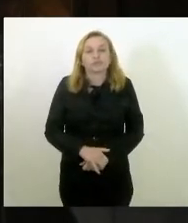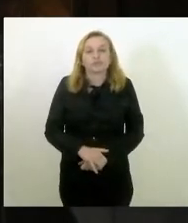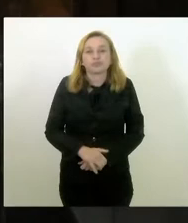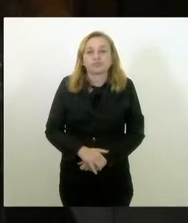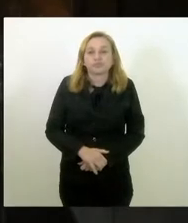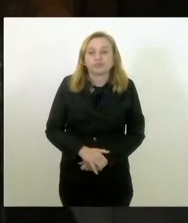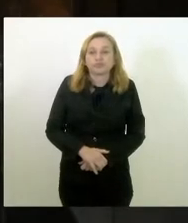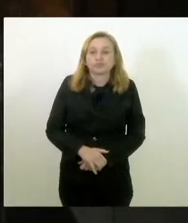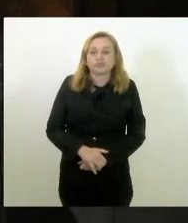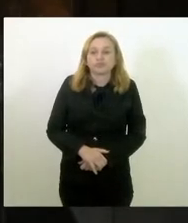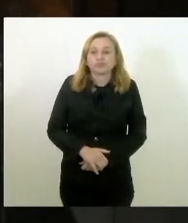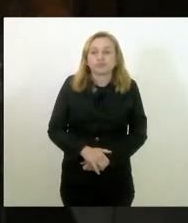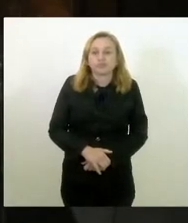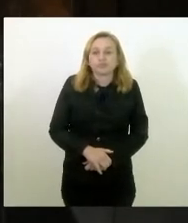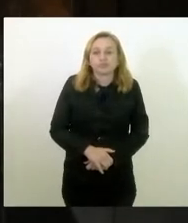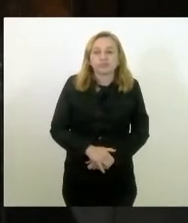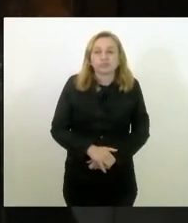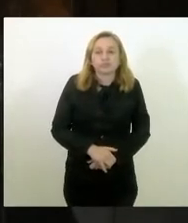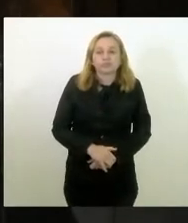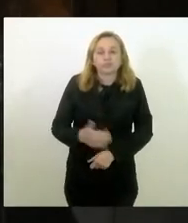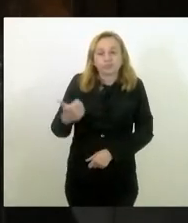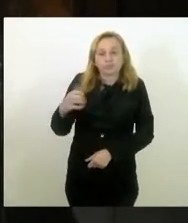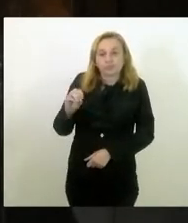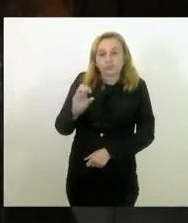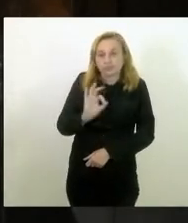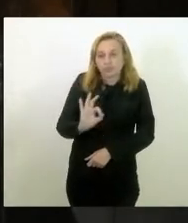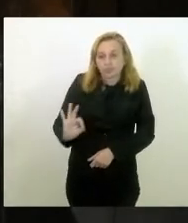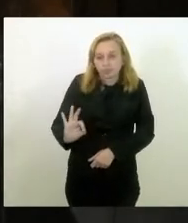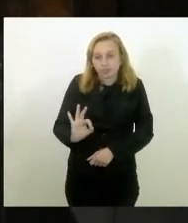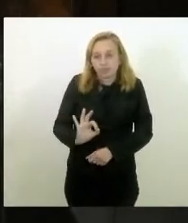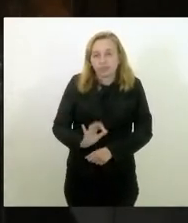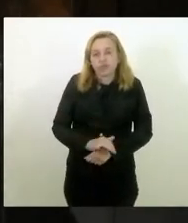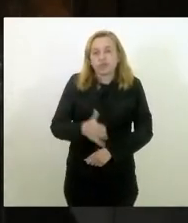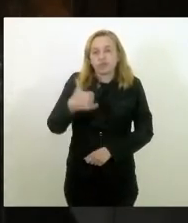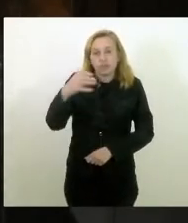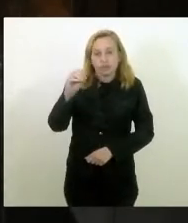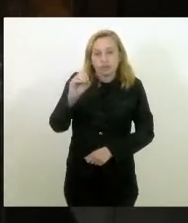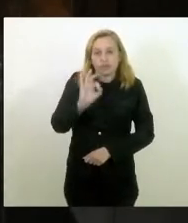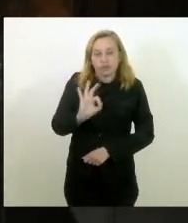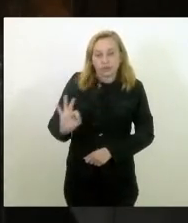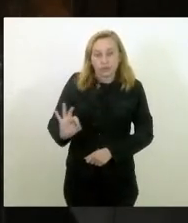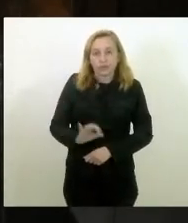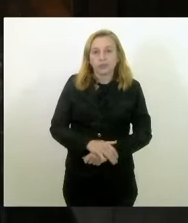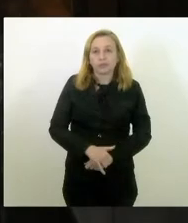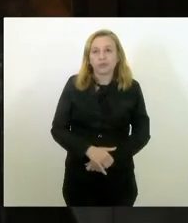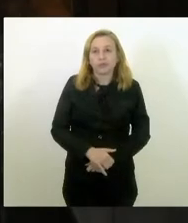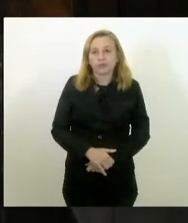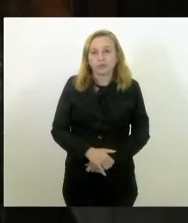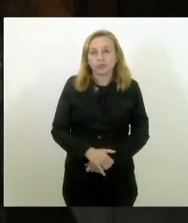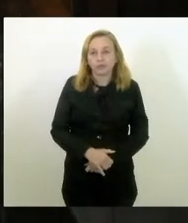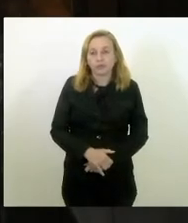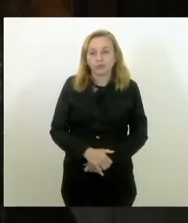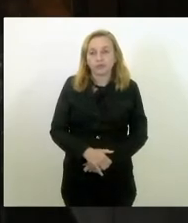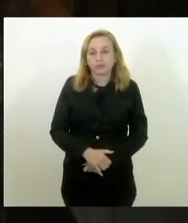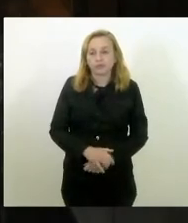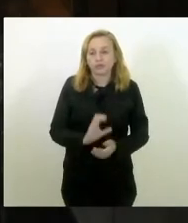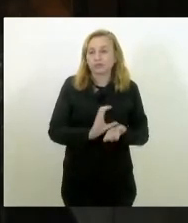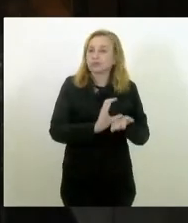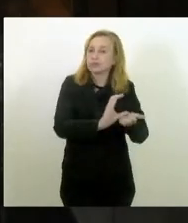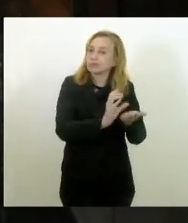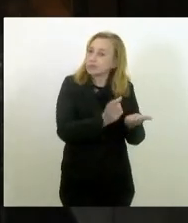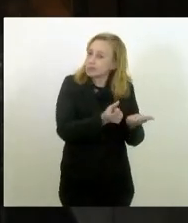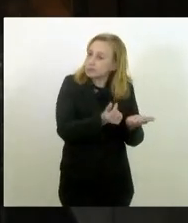com 10%, 10% dos recursos